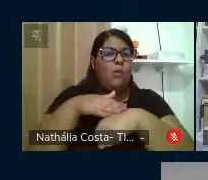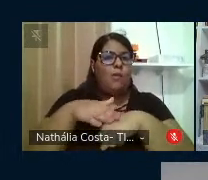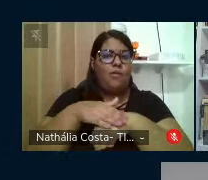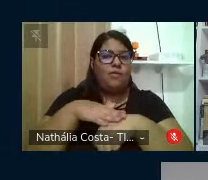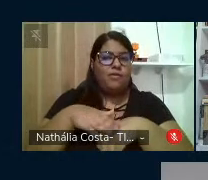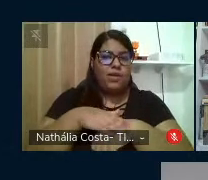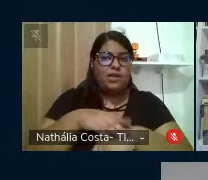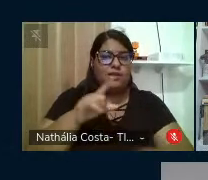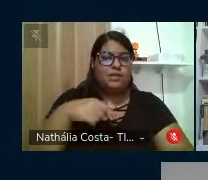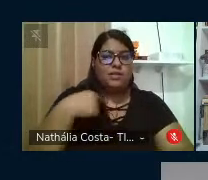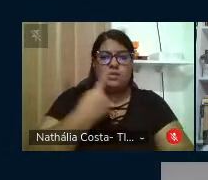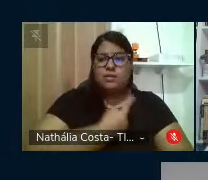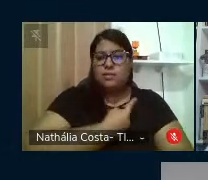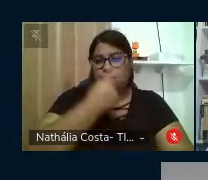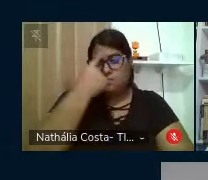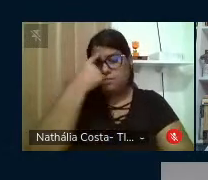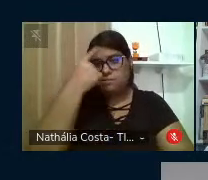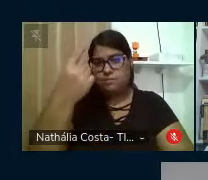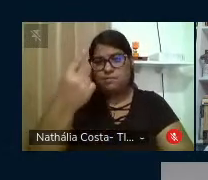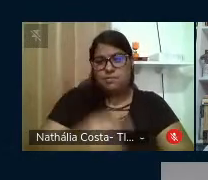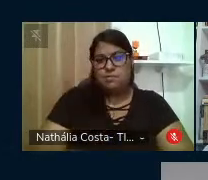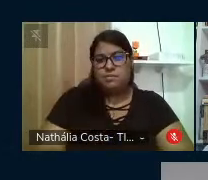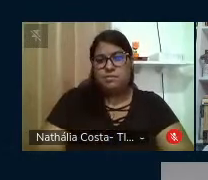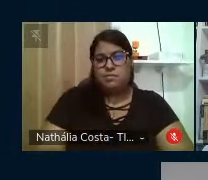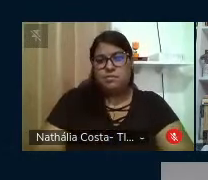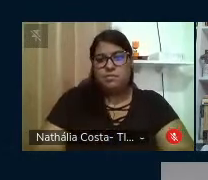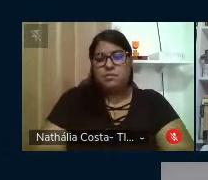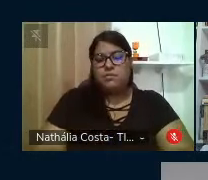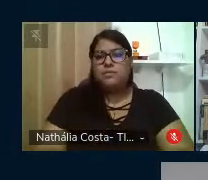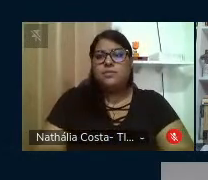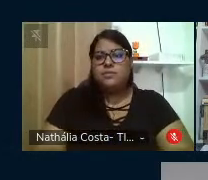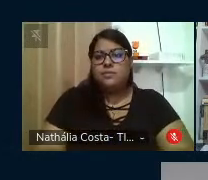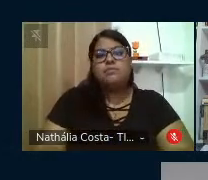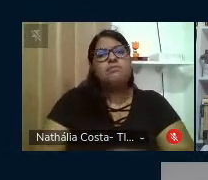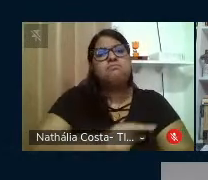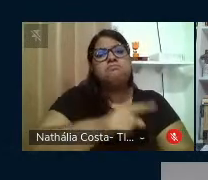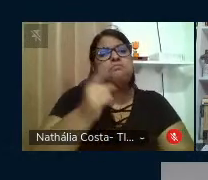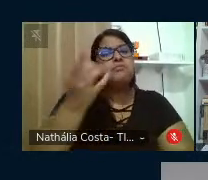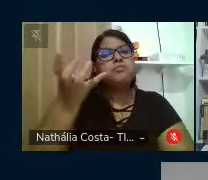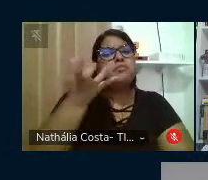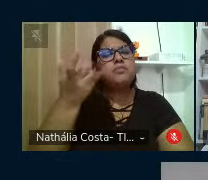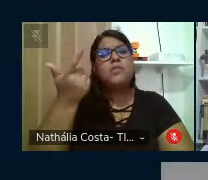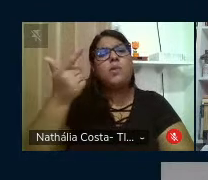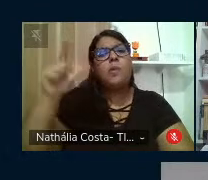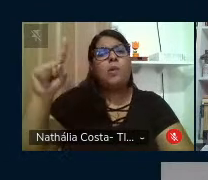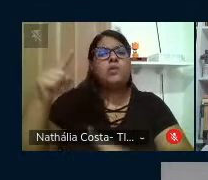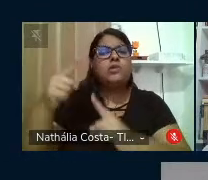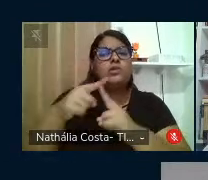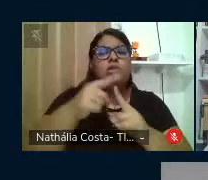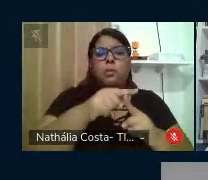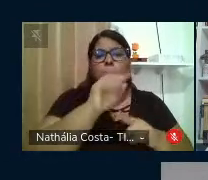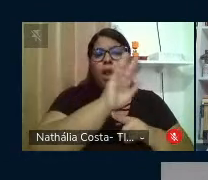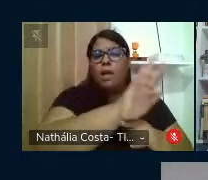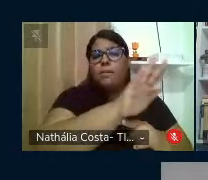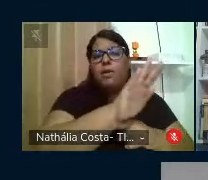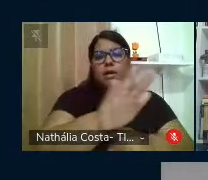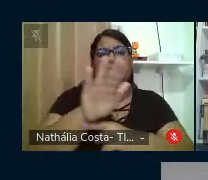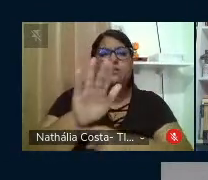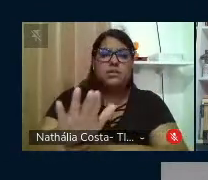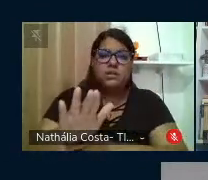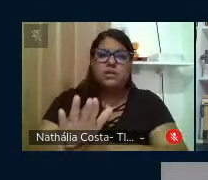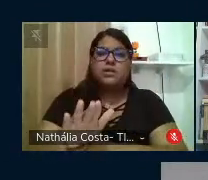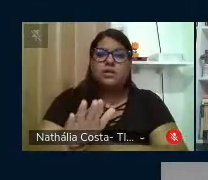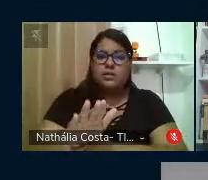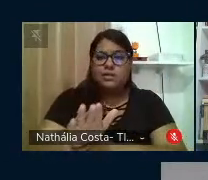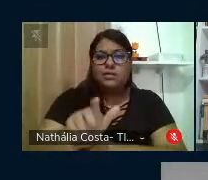nós pensamos, eles queriam algum outro tipo de colaboração, aí, através do